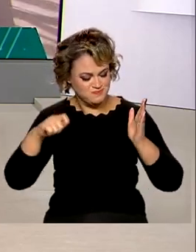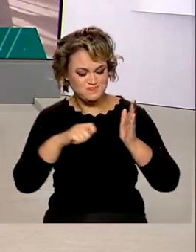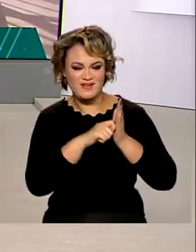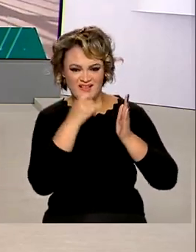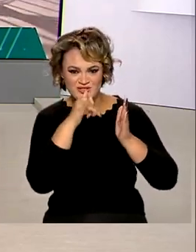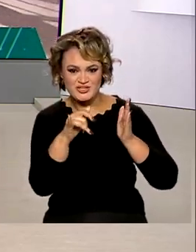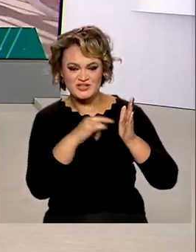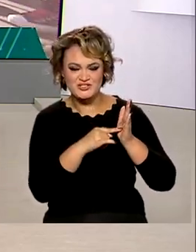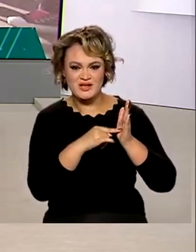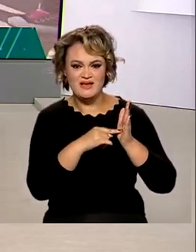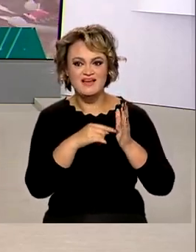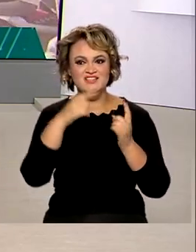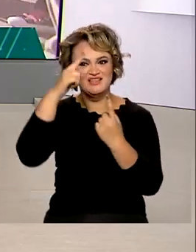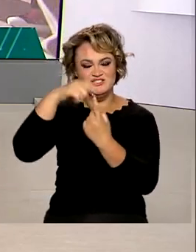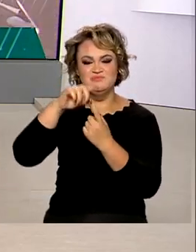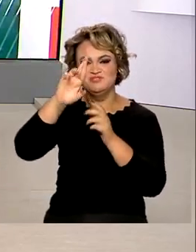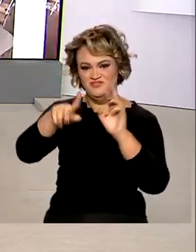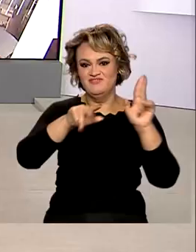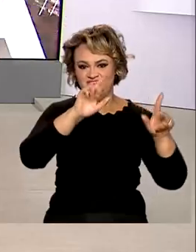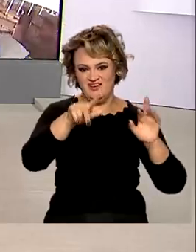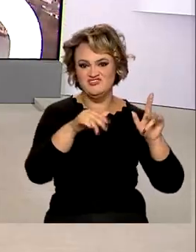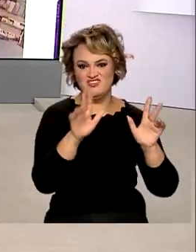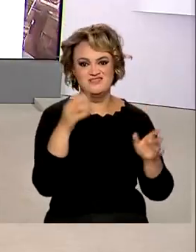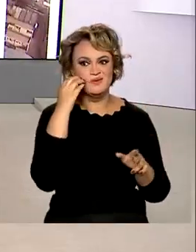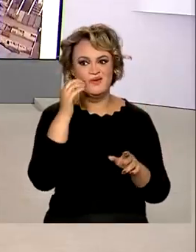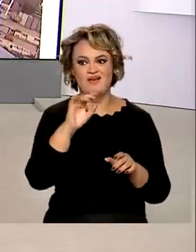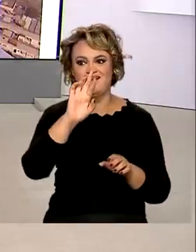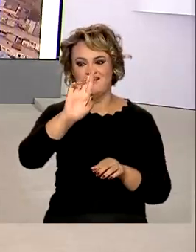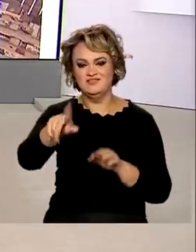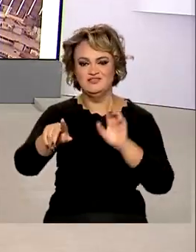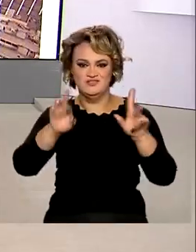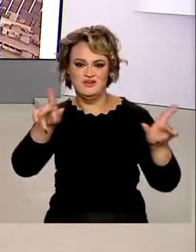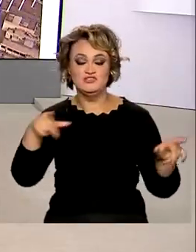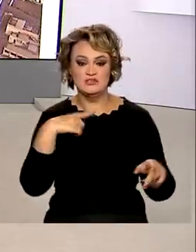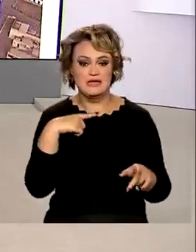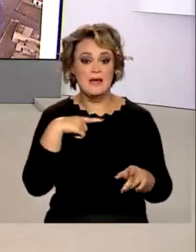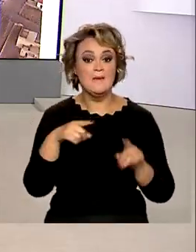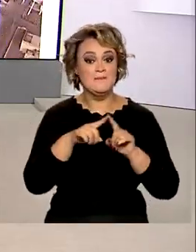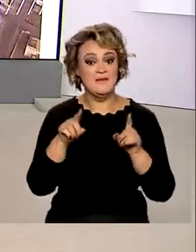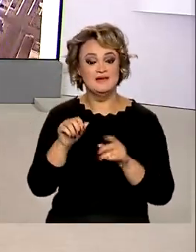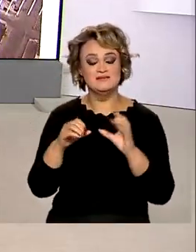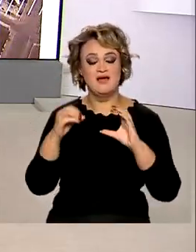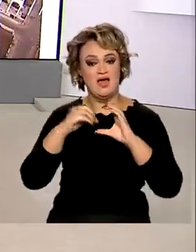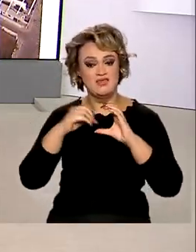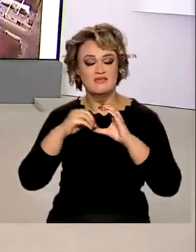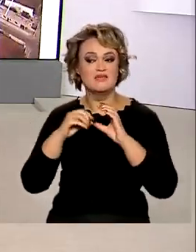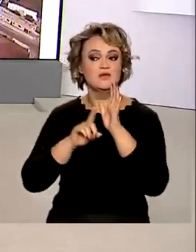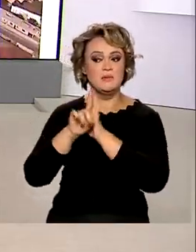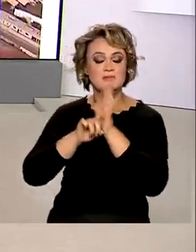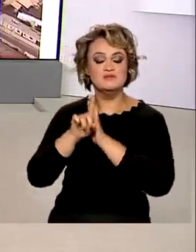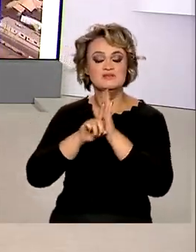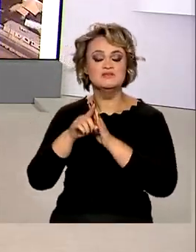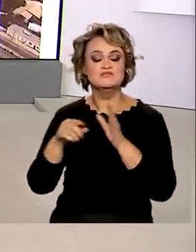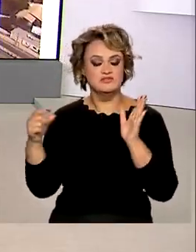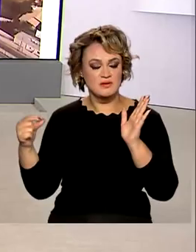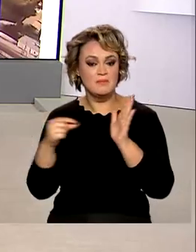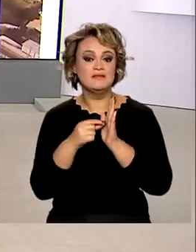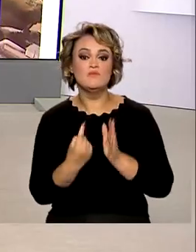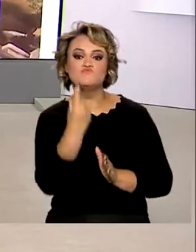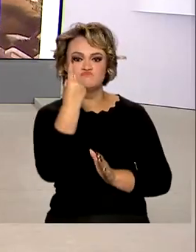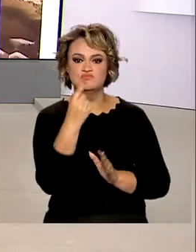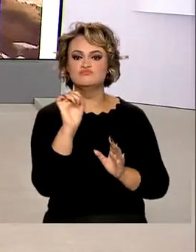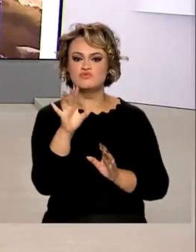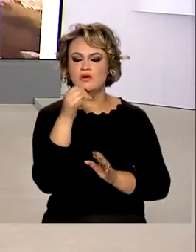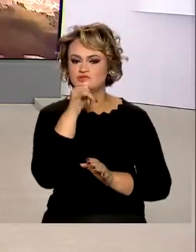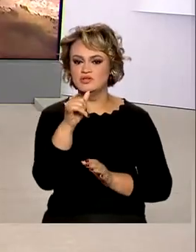carregadores de celular? A Anatel está com uma consulta pública aberta sobre esse assunto até o fim de agosto. A meta